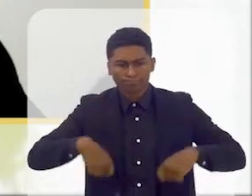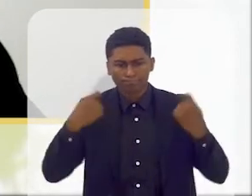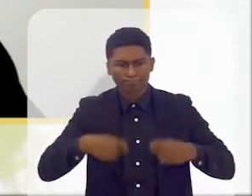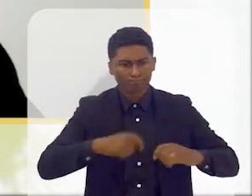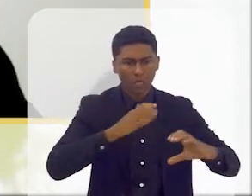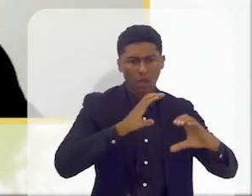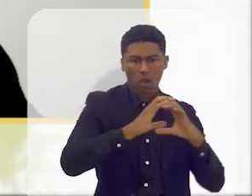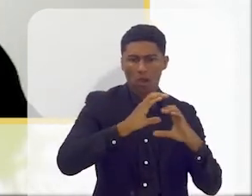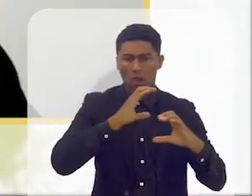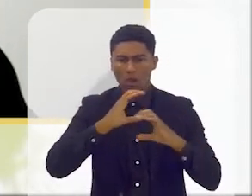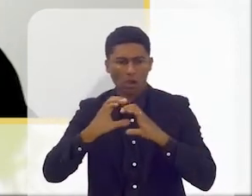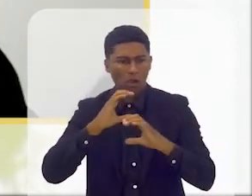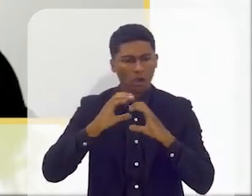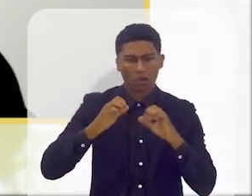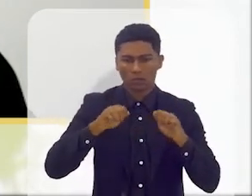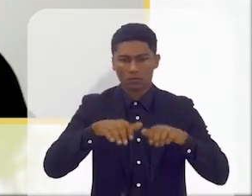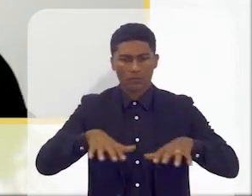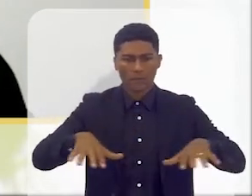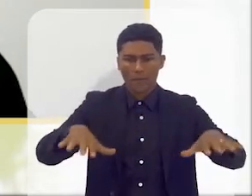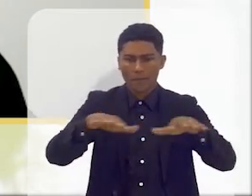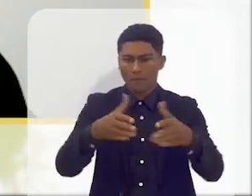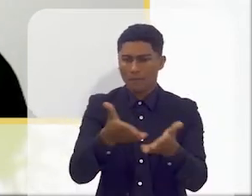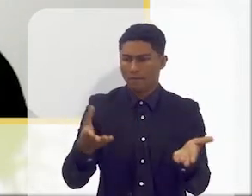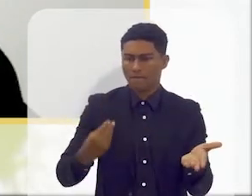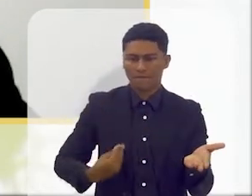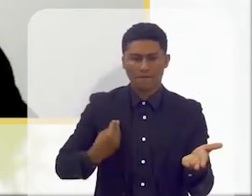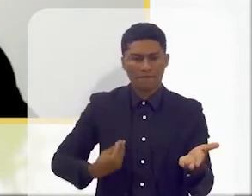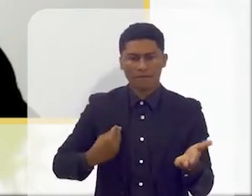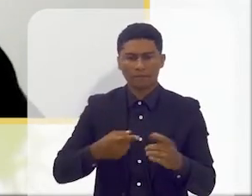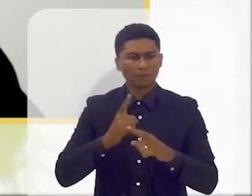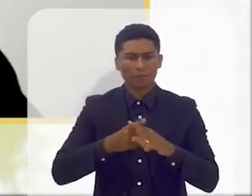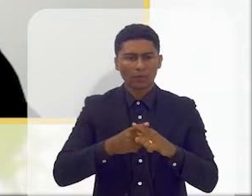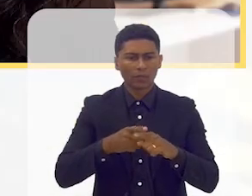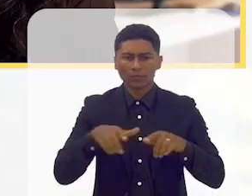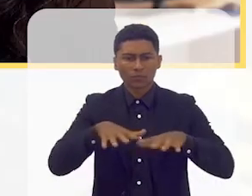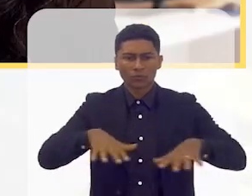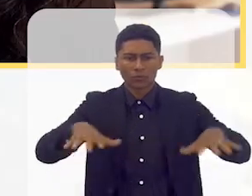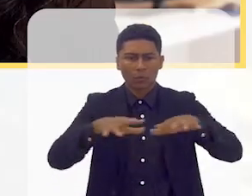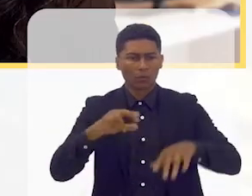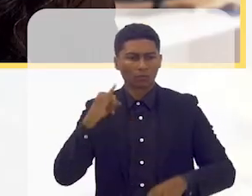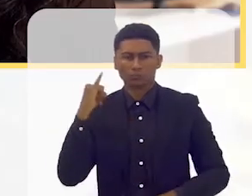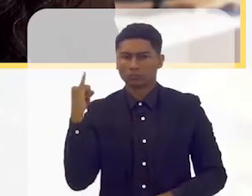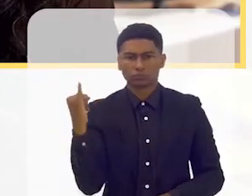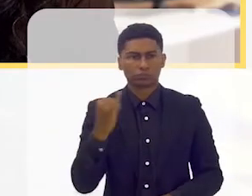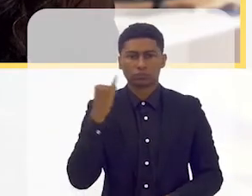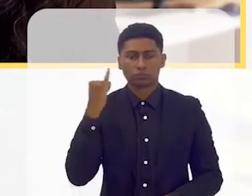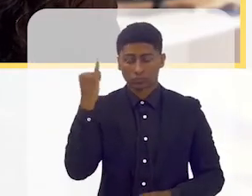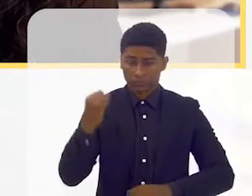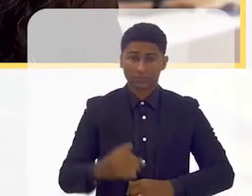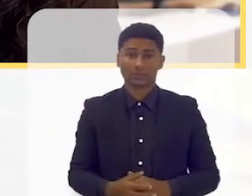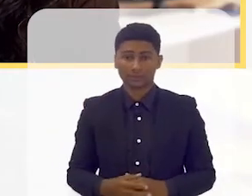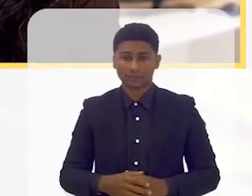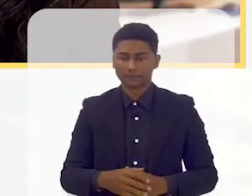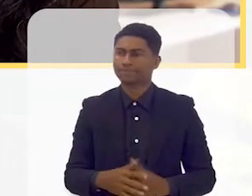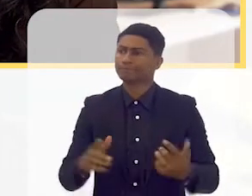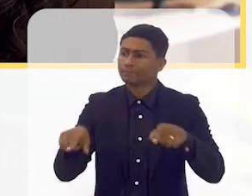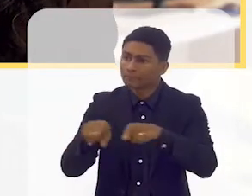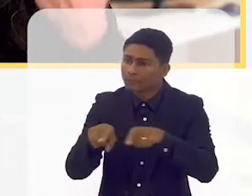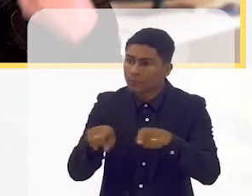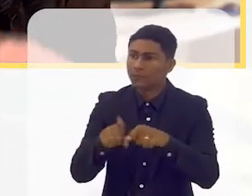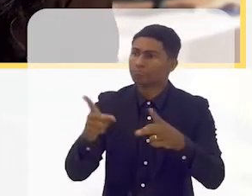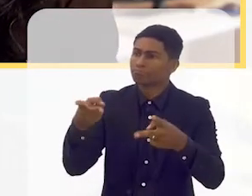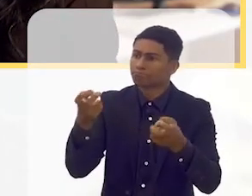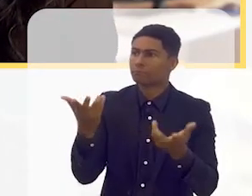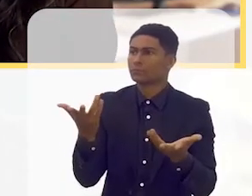Eu tenho que conseguir comunicar com todos aqueles meus alunos que estão ali, porque todos eles são importantes. E perceber que